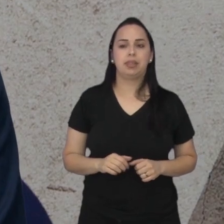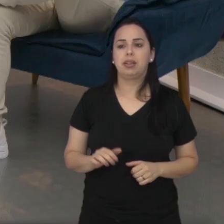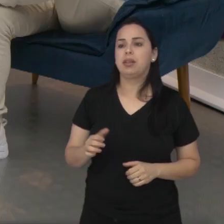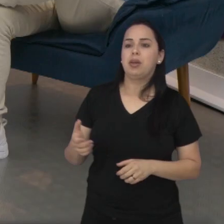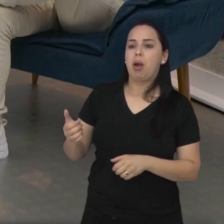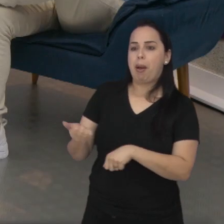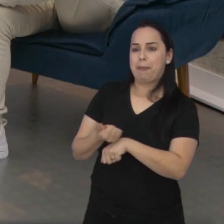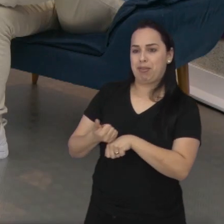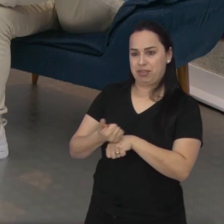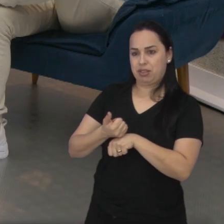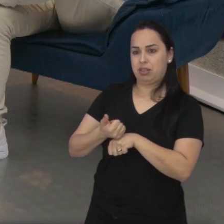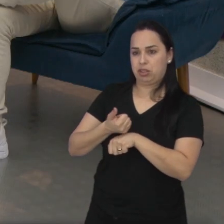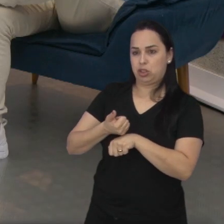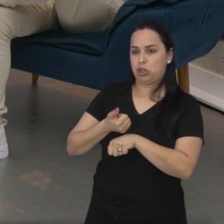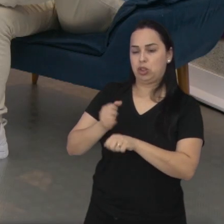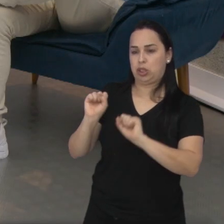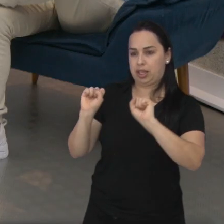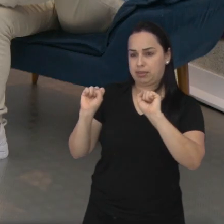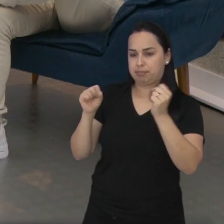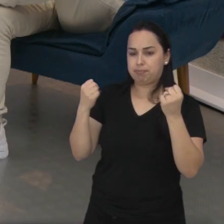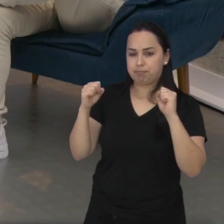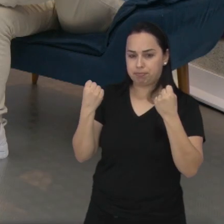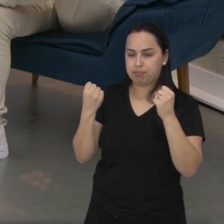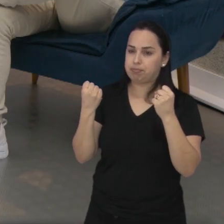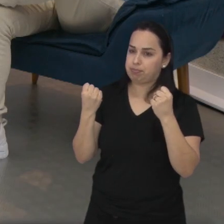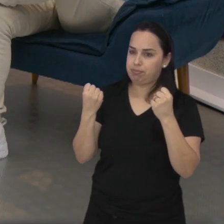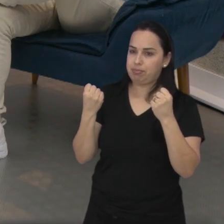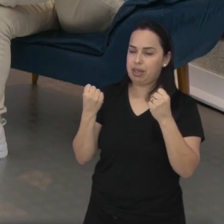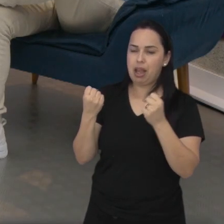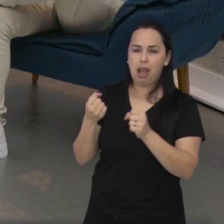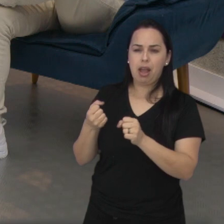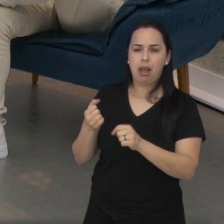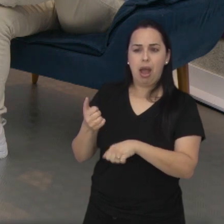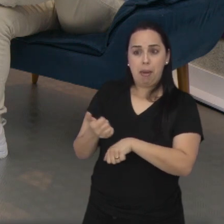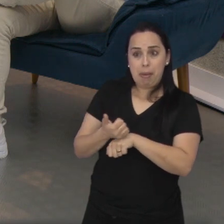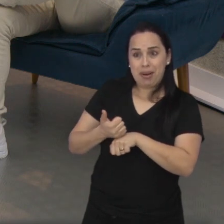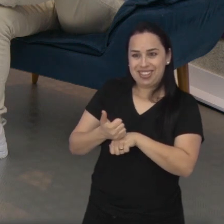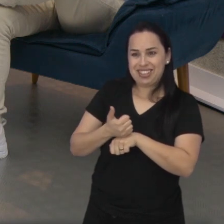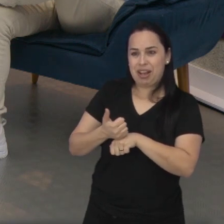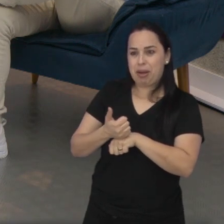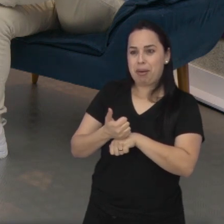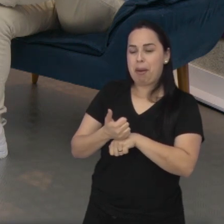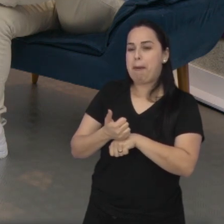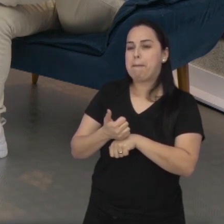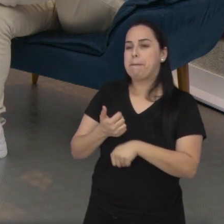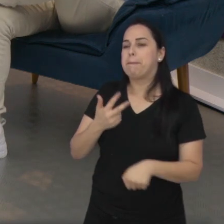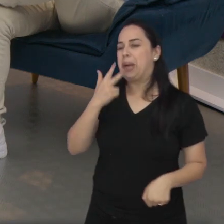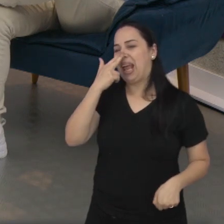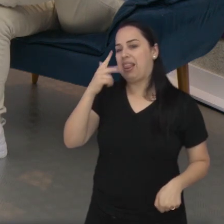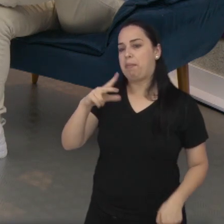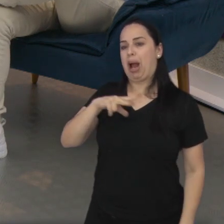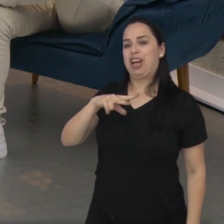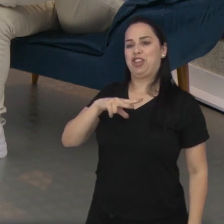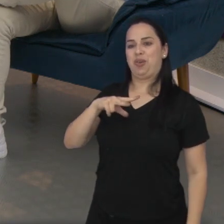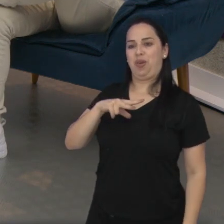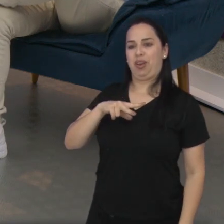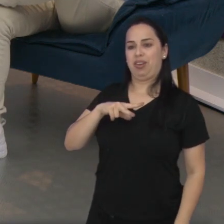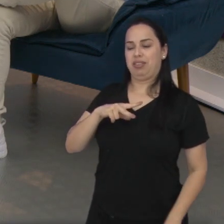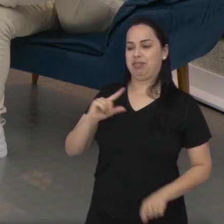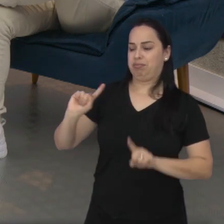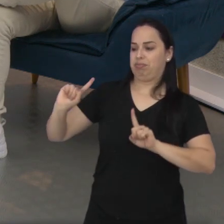mesmo. O profissional de educação física é uma profissão muito pessoal, acaba sendo.